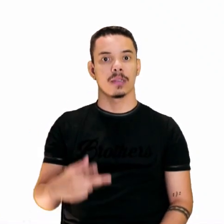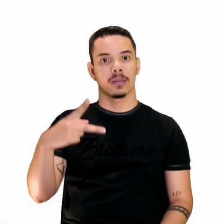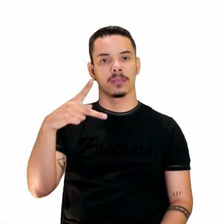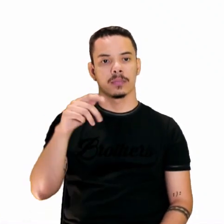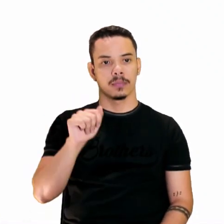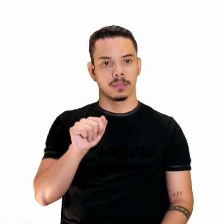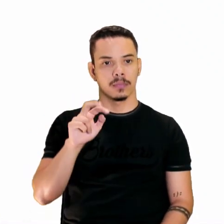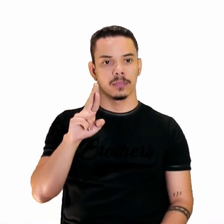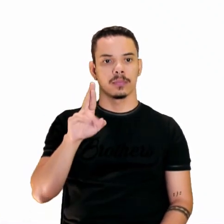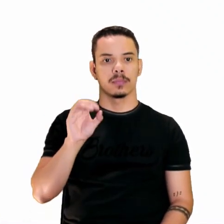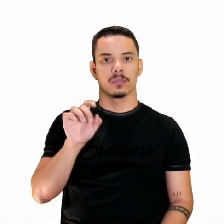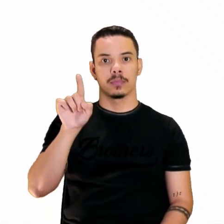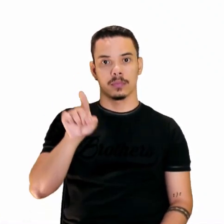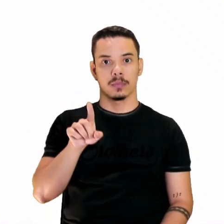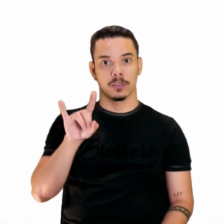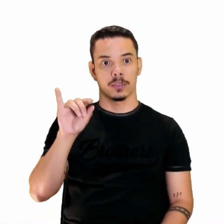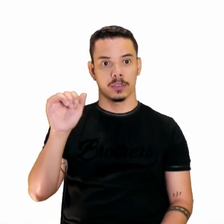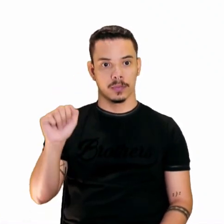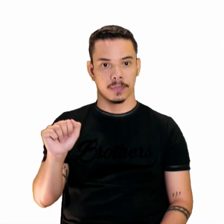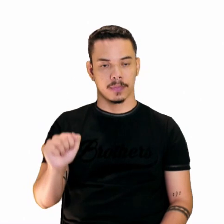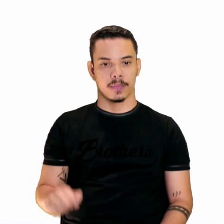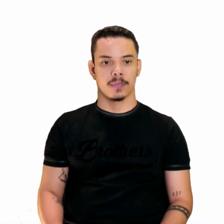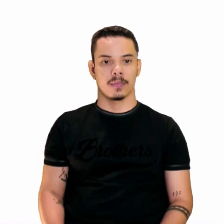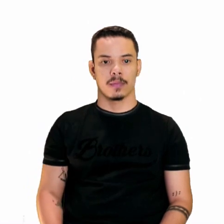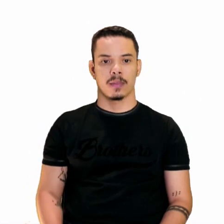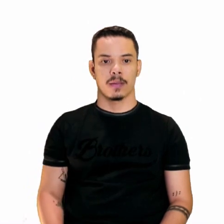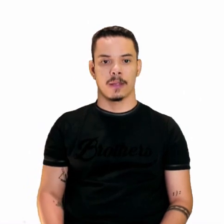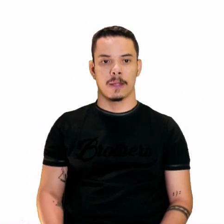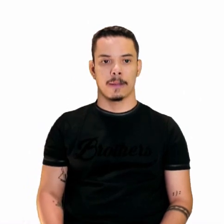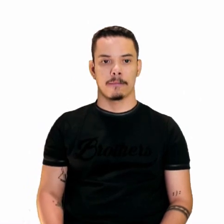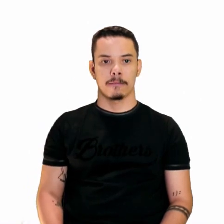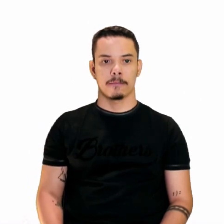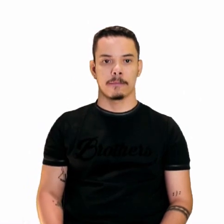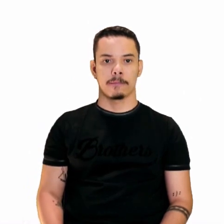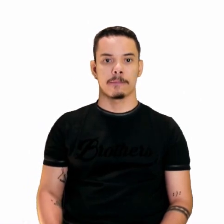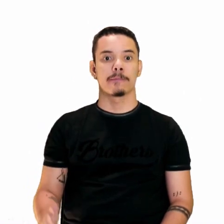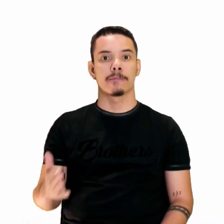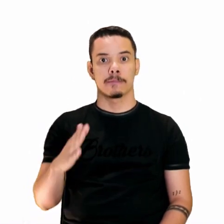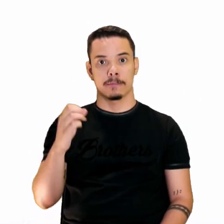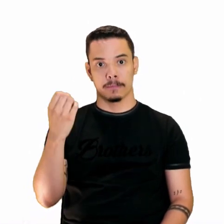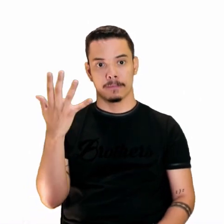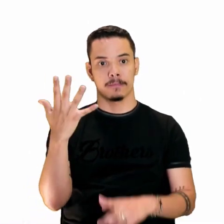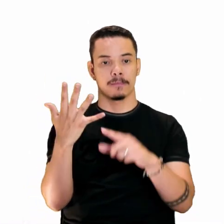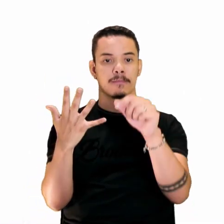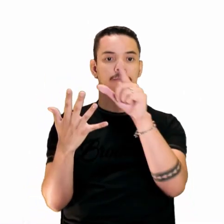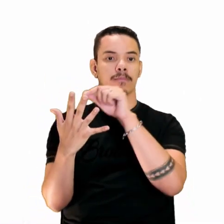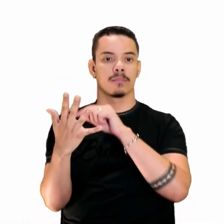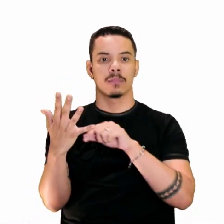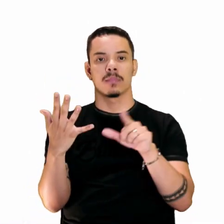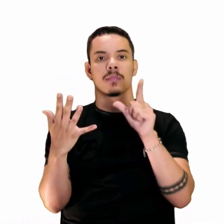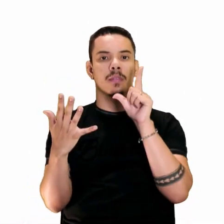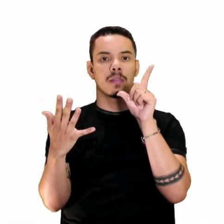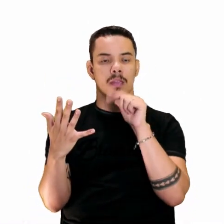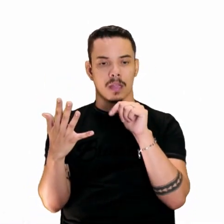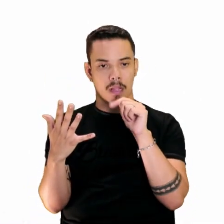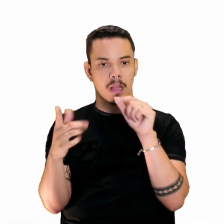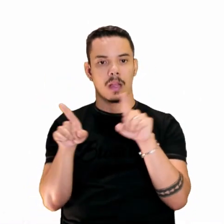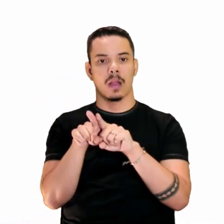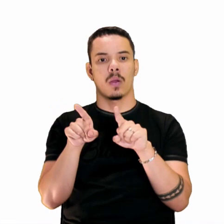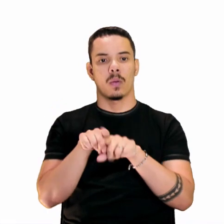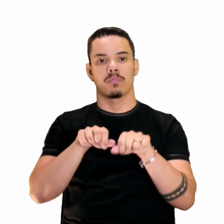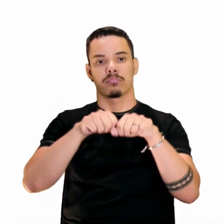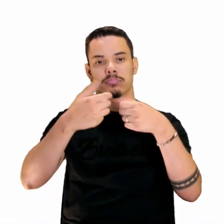Paródia. Agora, o Zô de Andrade. Olha só, minha terra tem palmeiras, onde gojeia o mar. Os